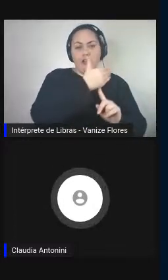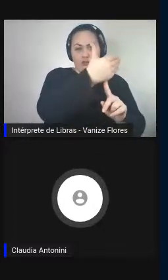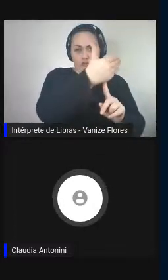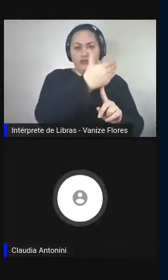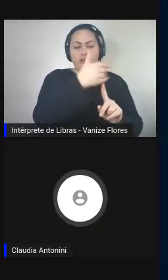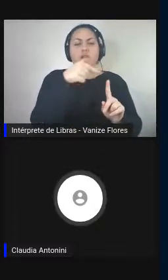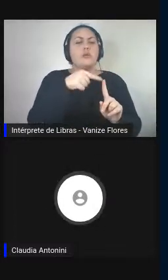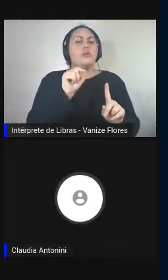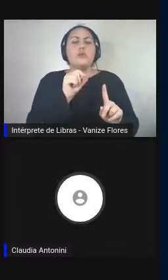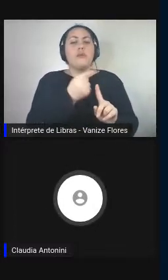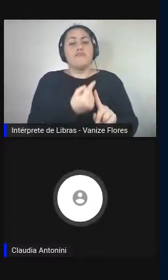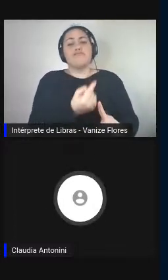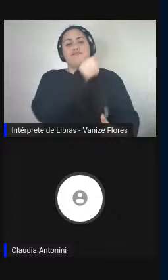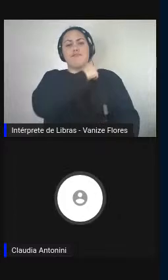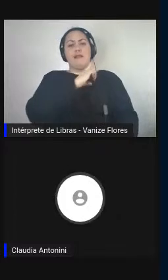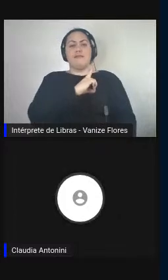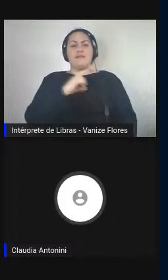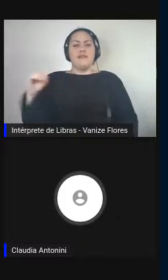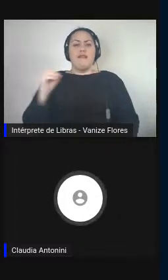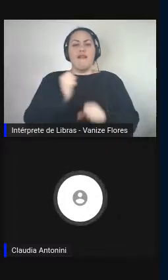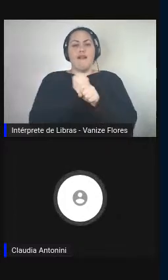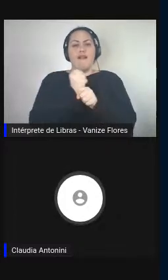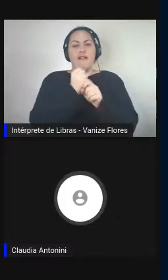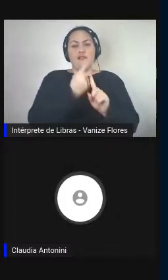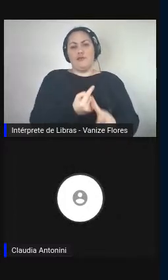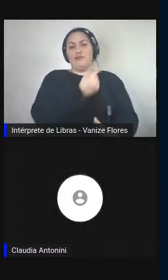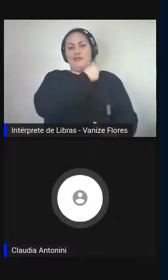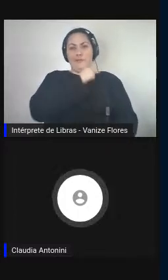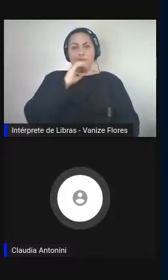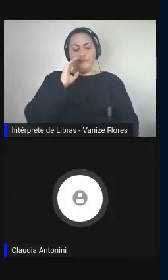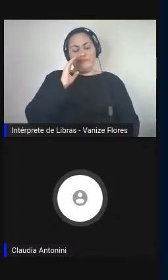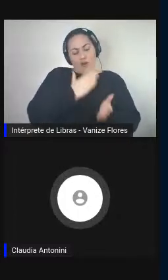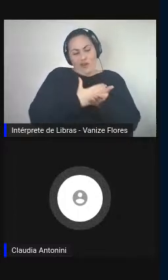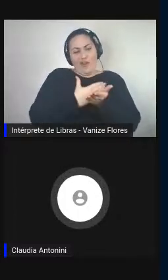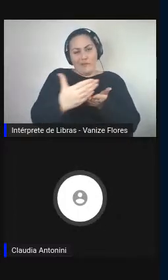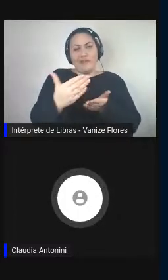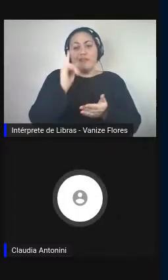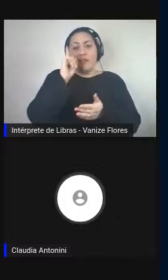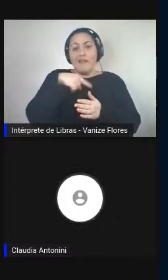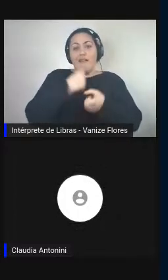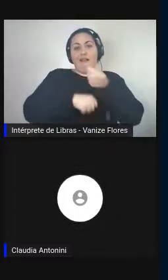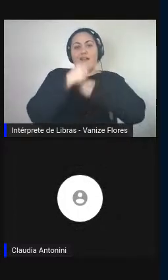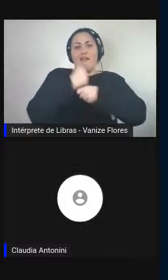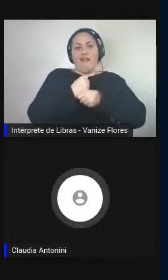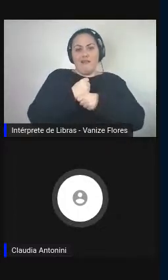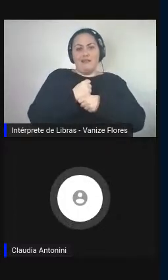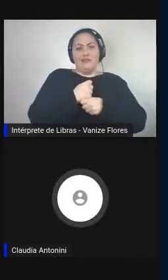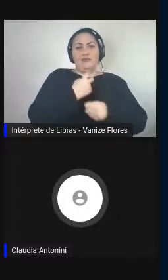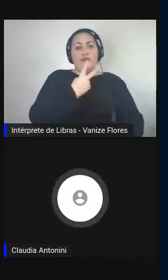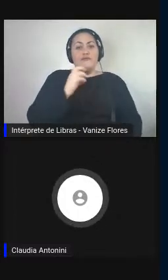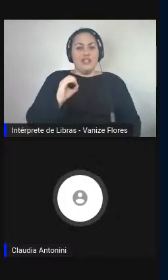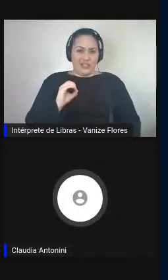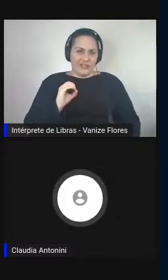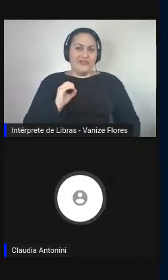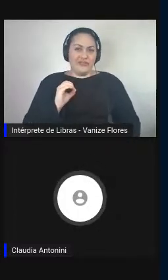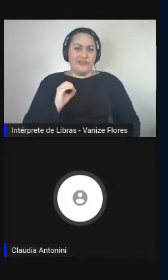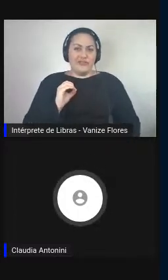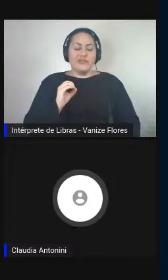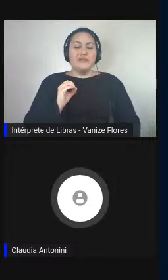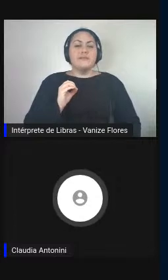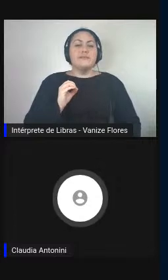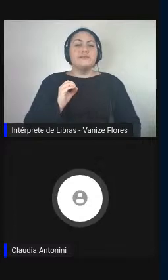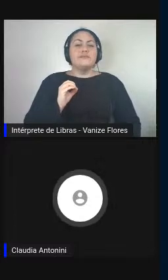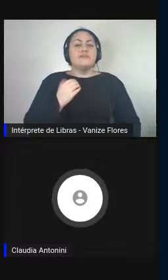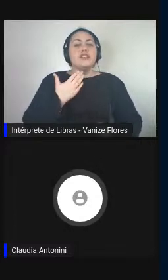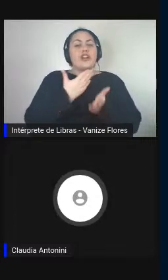ocorreu cem anos atrás, fundamentalmente, nos anos 20, com a introdução dos